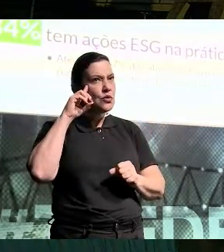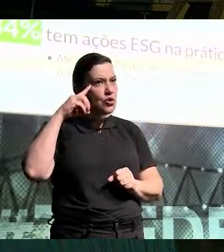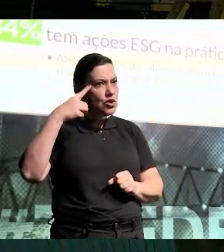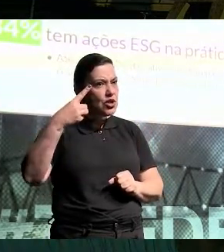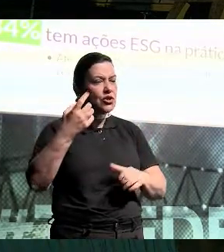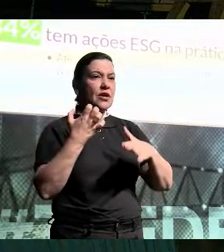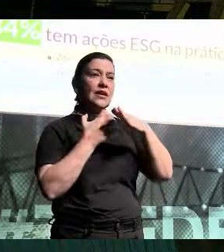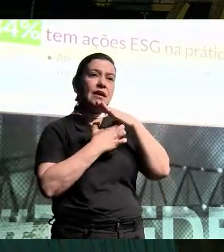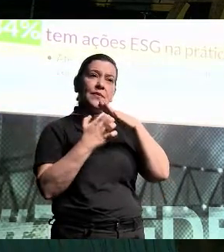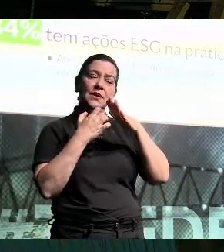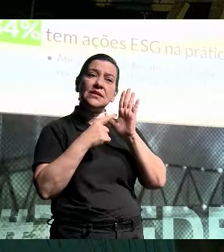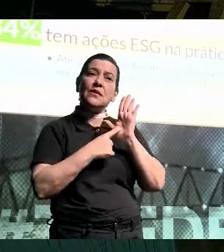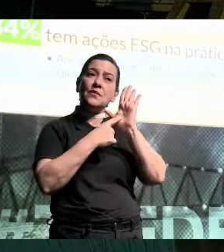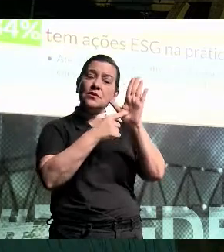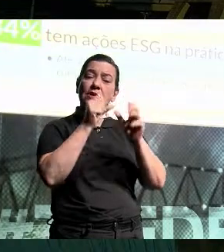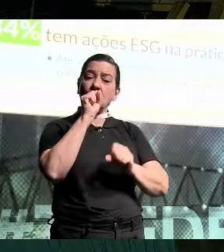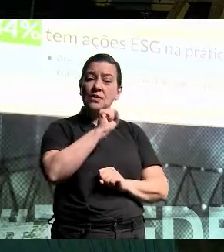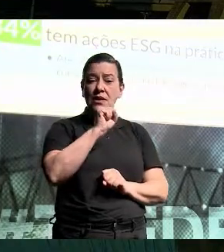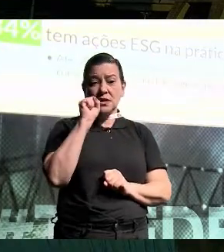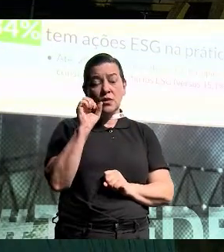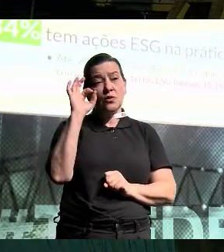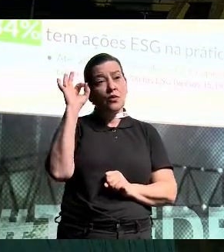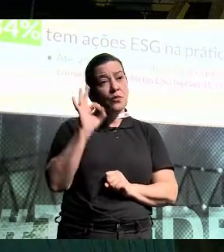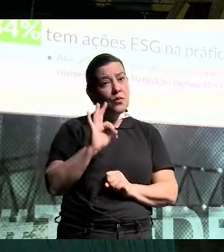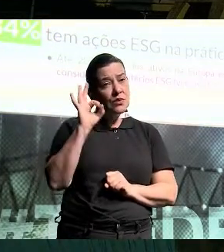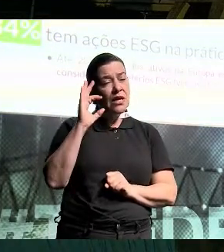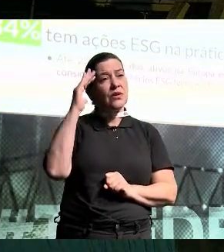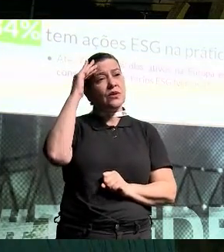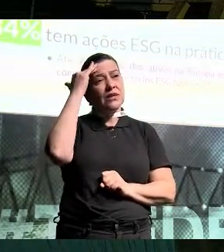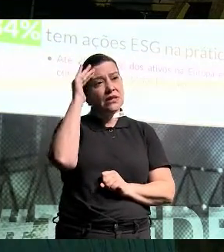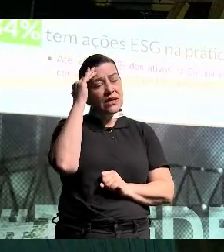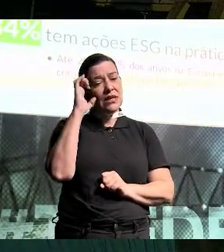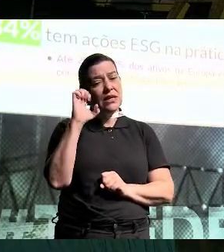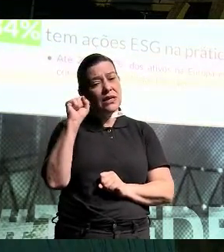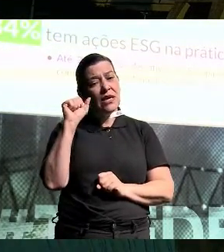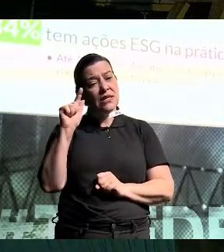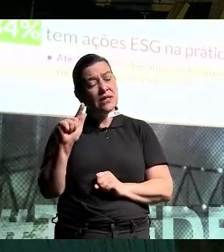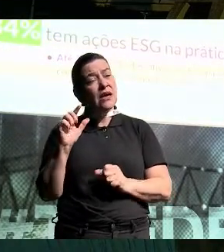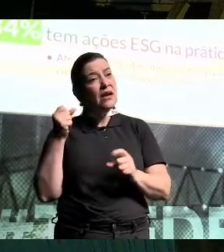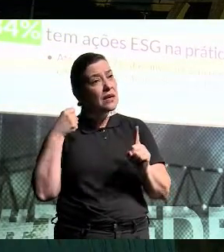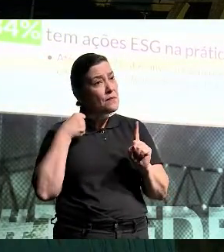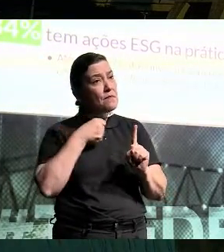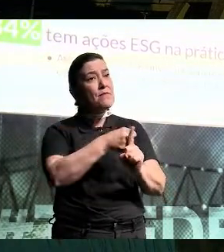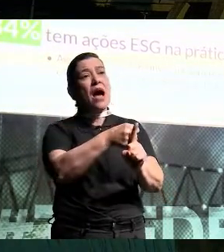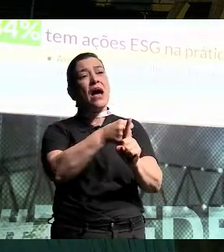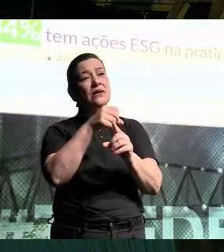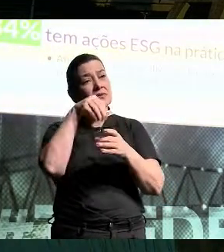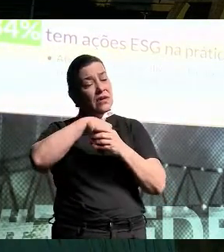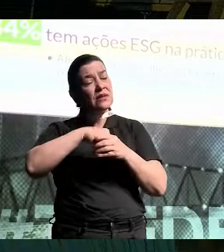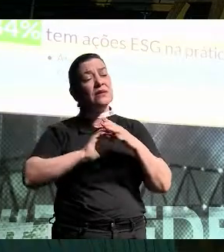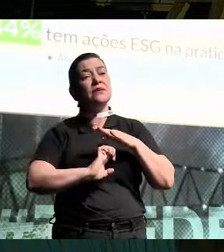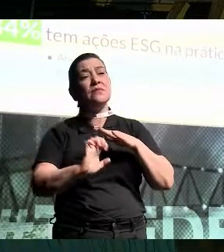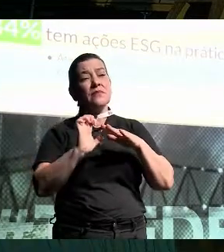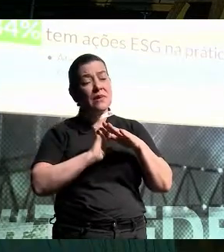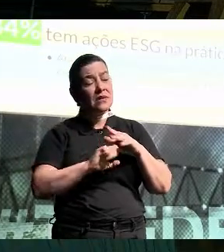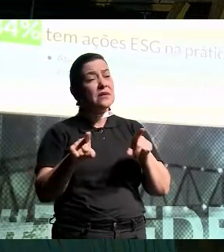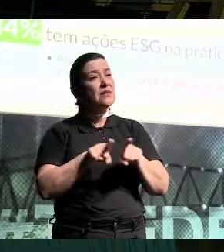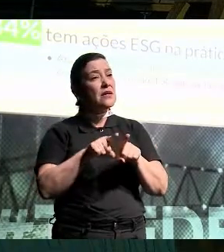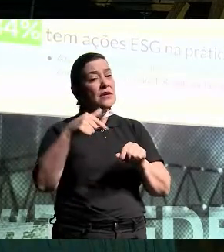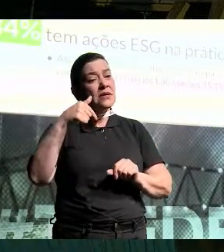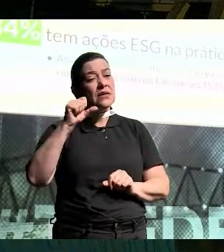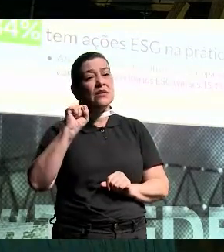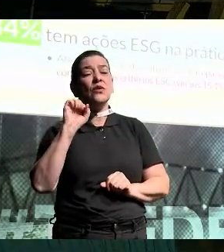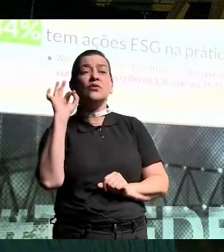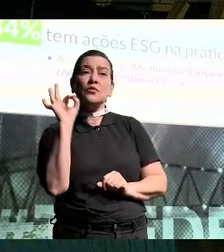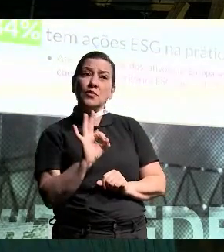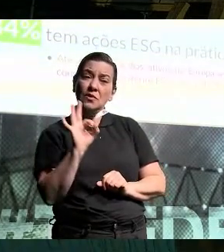da empresa, mostrou que 88% deles entendem que ESG tem impacto significativo dentro das empresas. E que 78